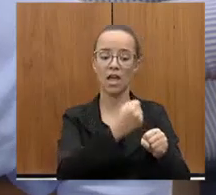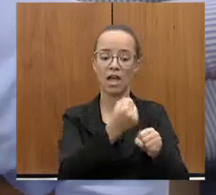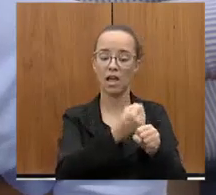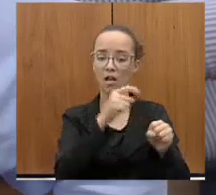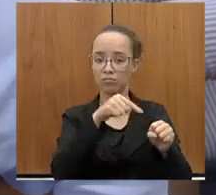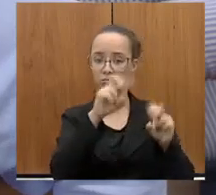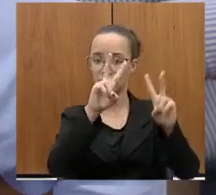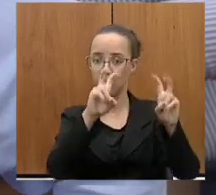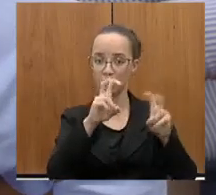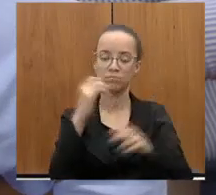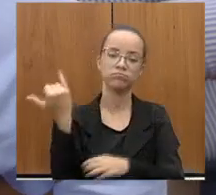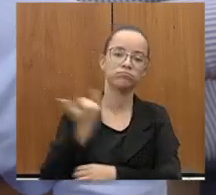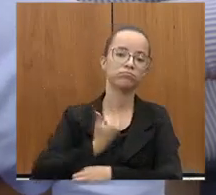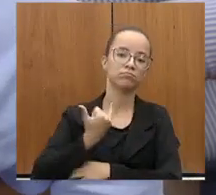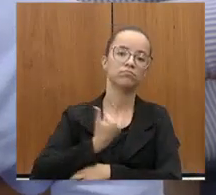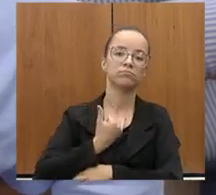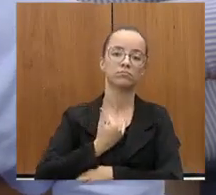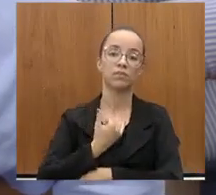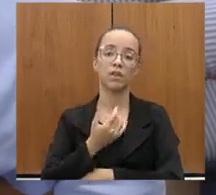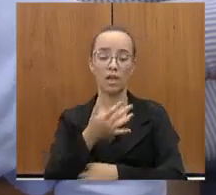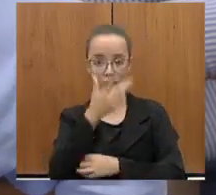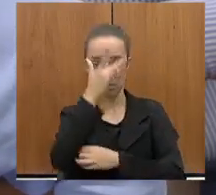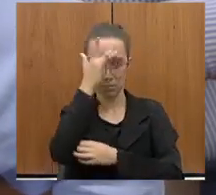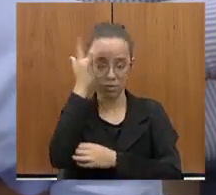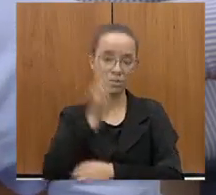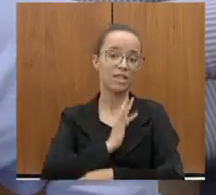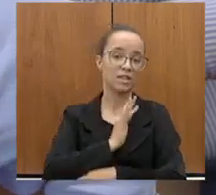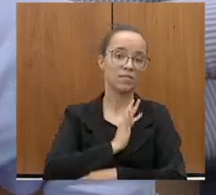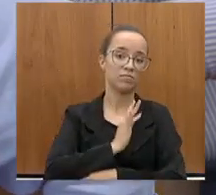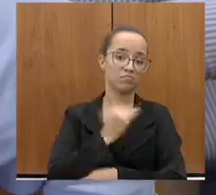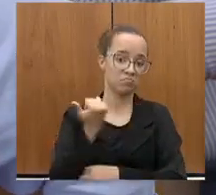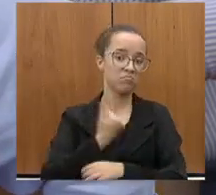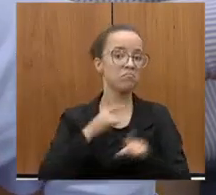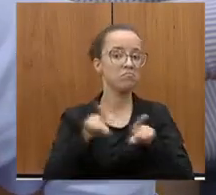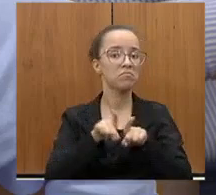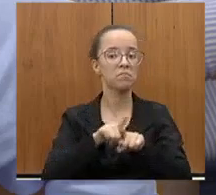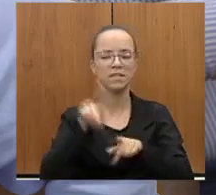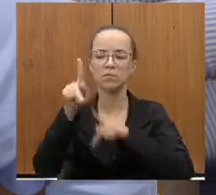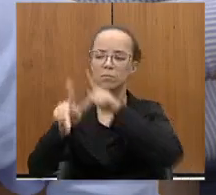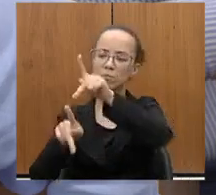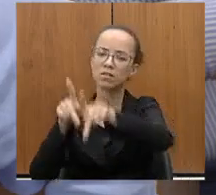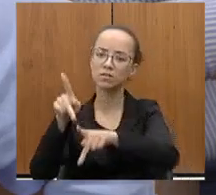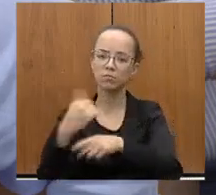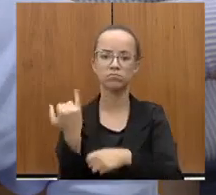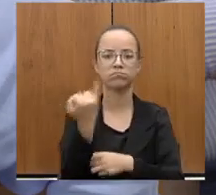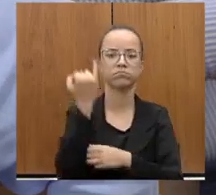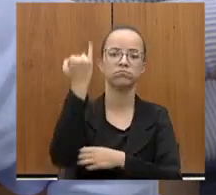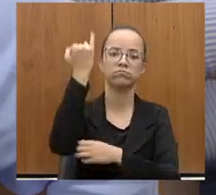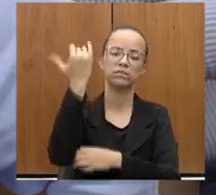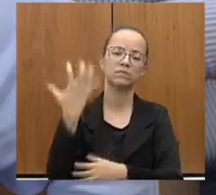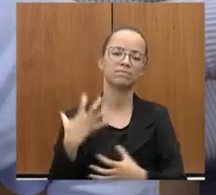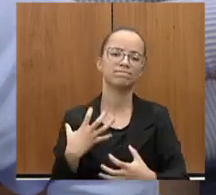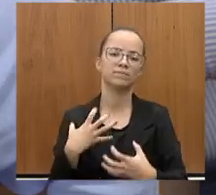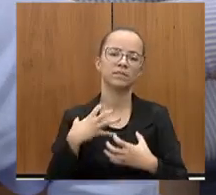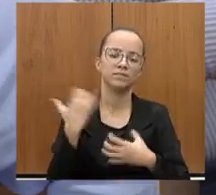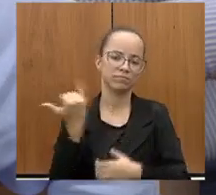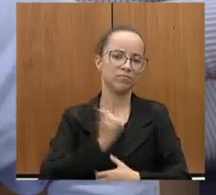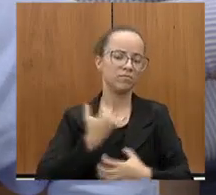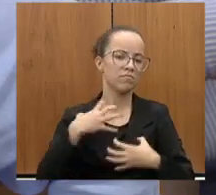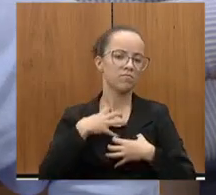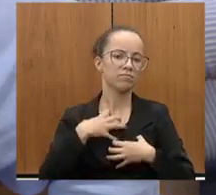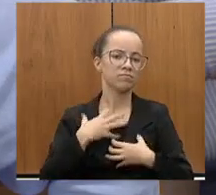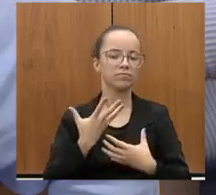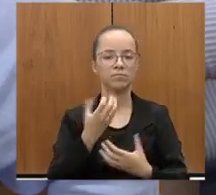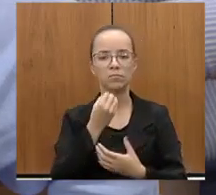dos nossos técnicos, eu sempre manter o contato com a população e com a comunidade para a gente sentir se as coisas estão andando mesmo.